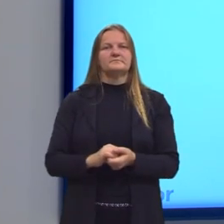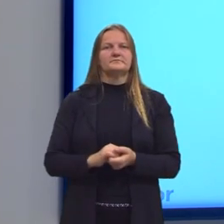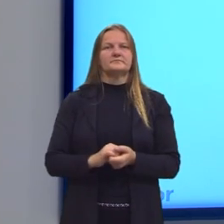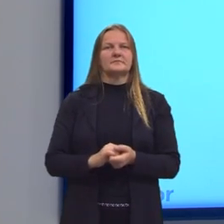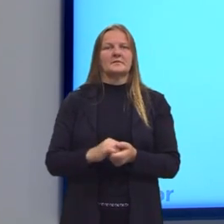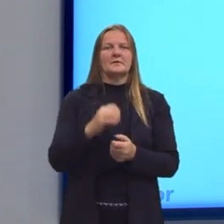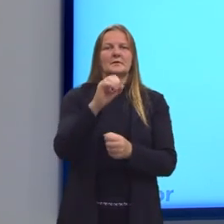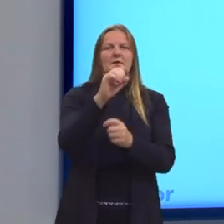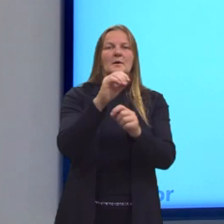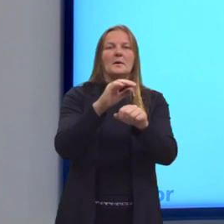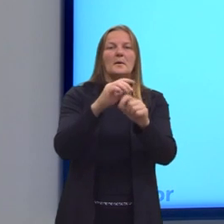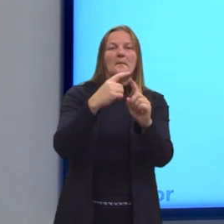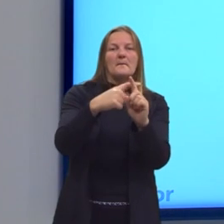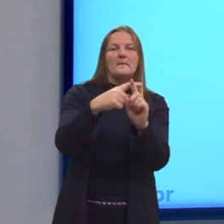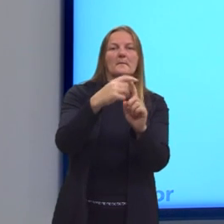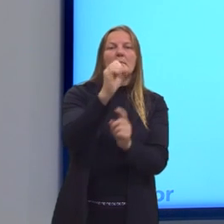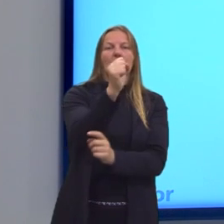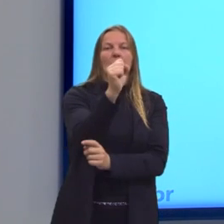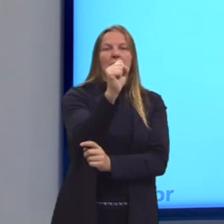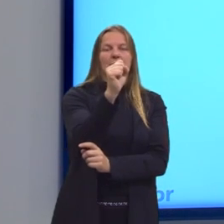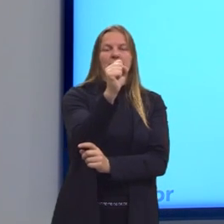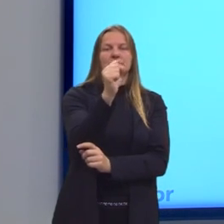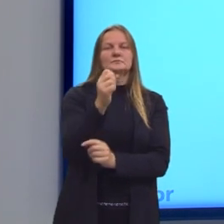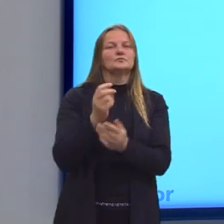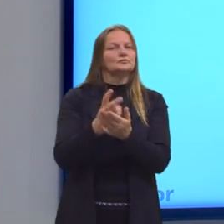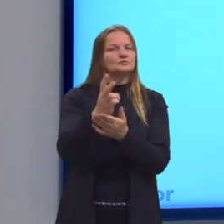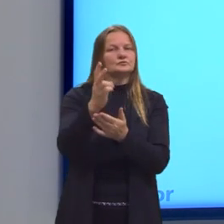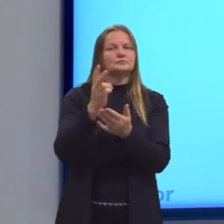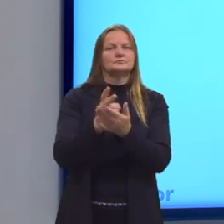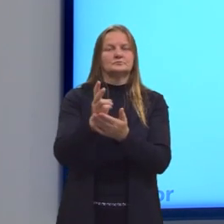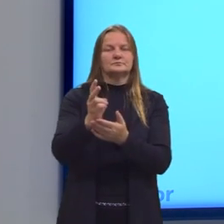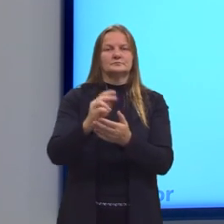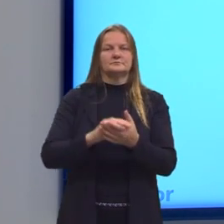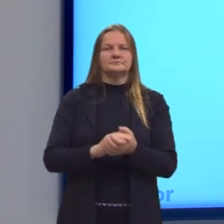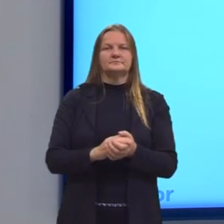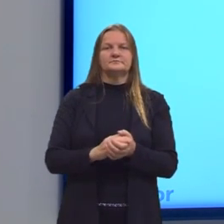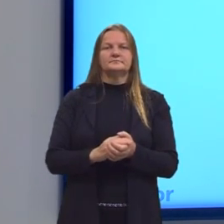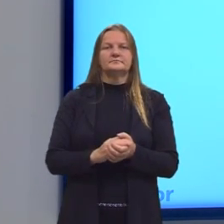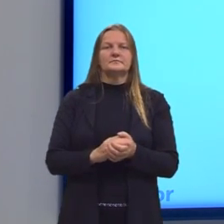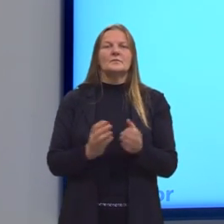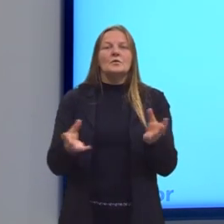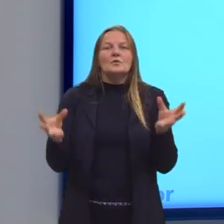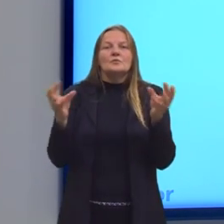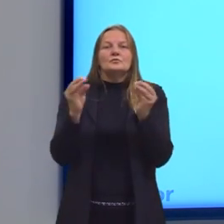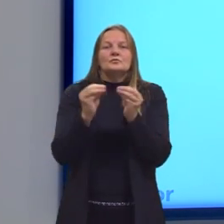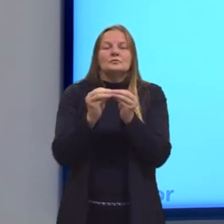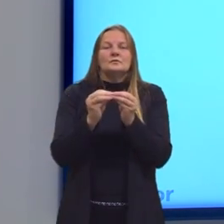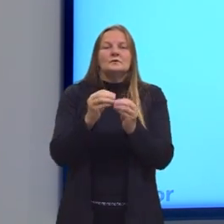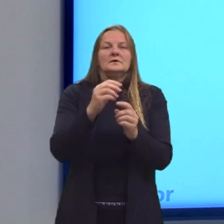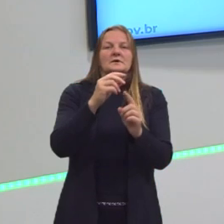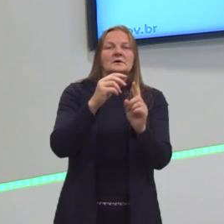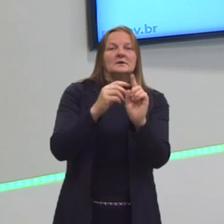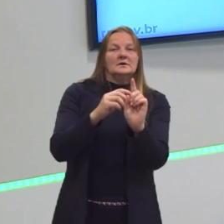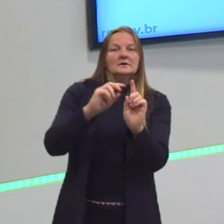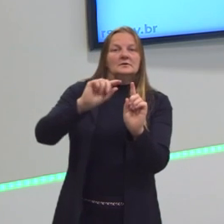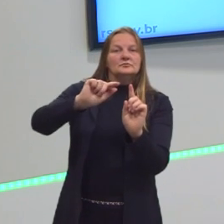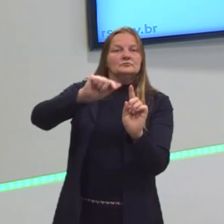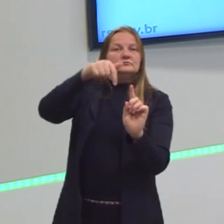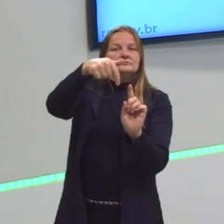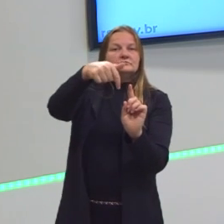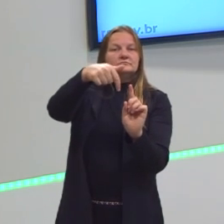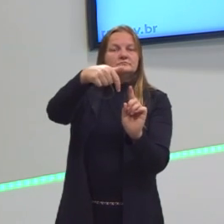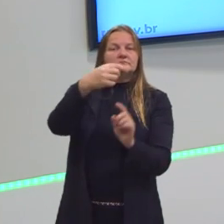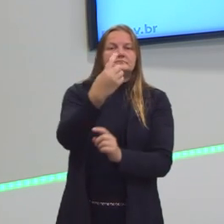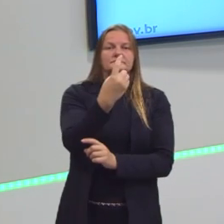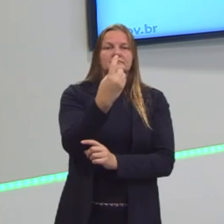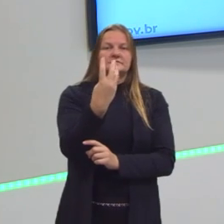o mais 8 permanece ali somando. Então, chegamos que FI elevado a 7 é igual a